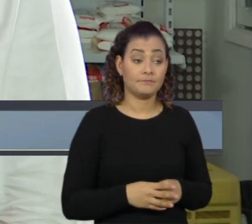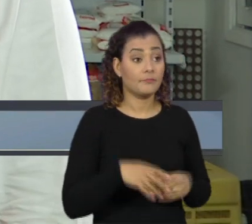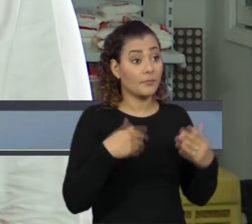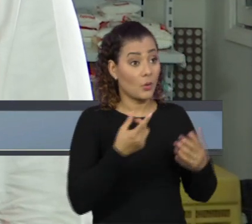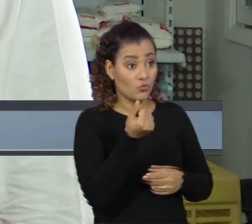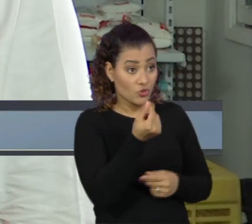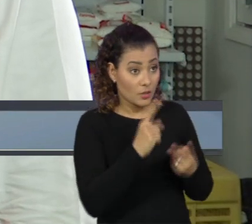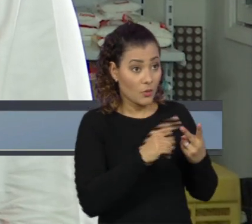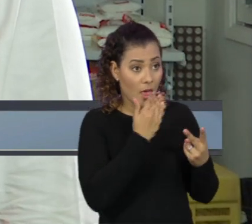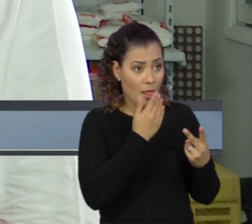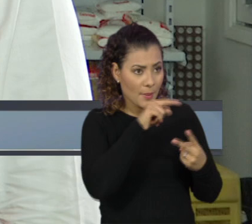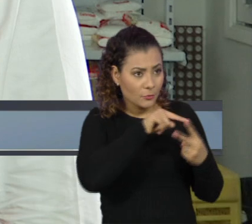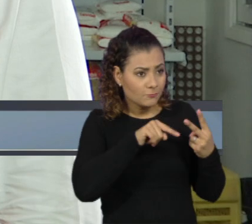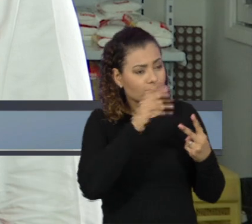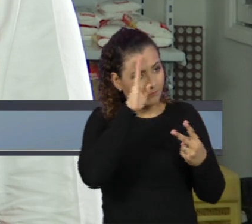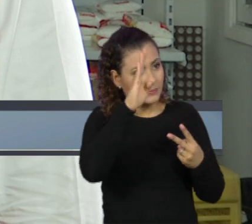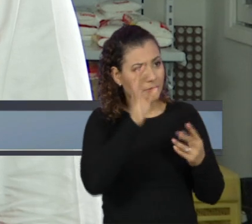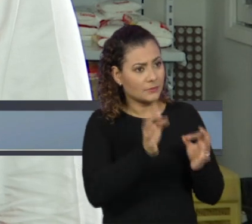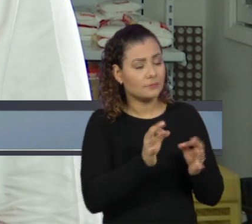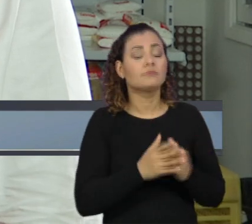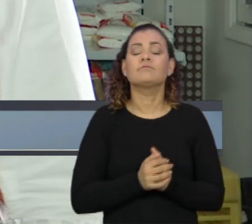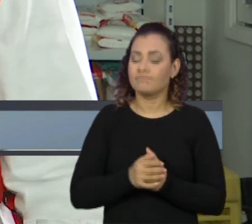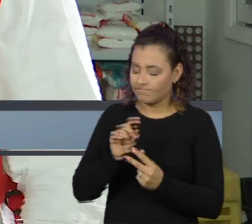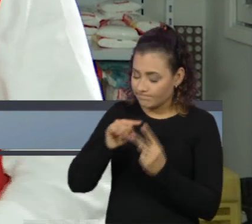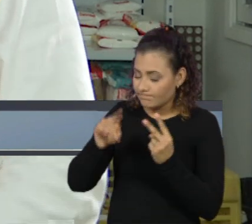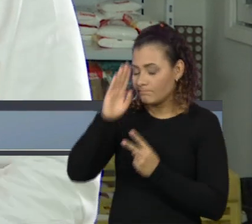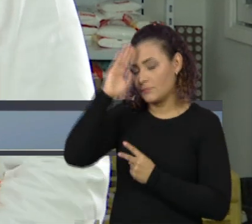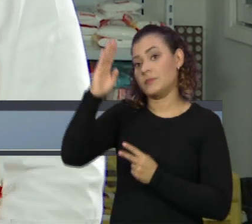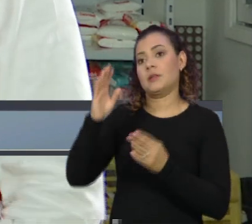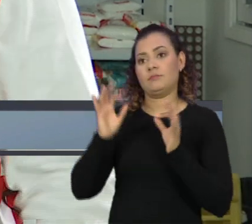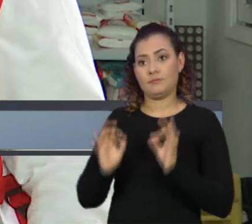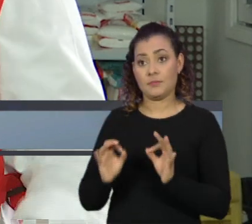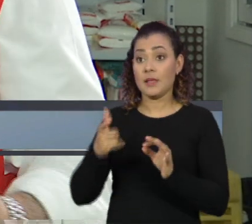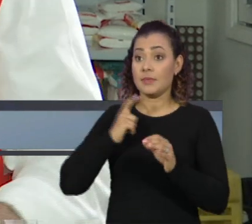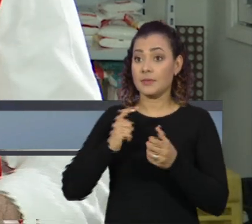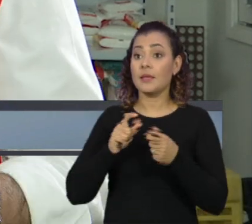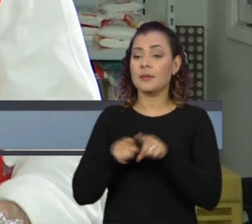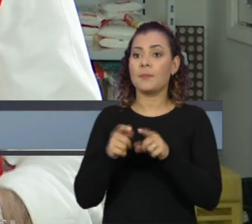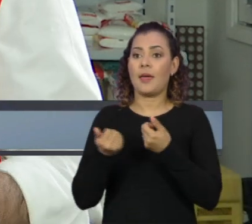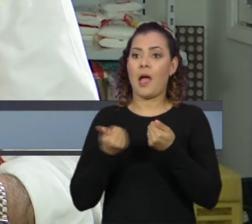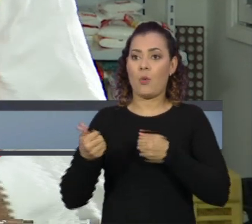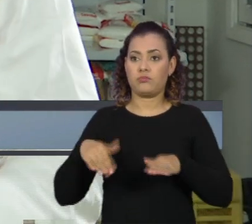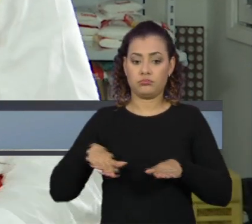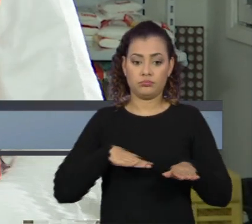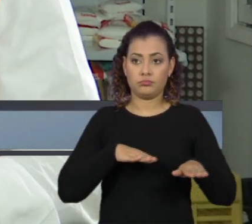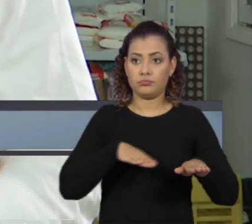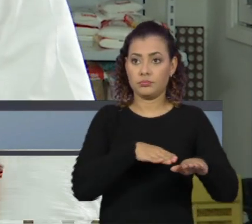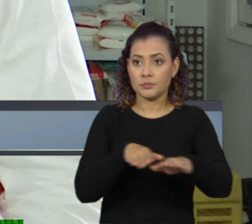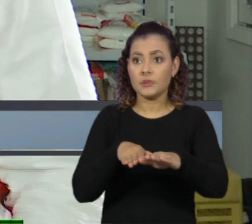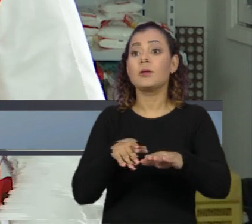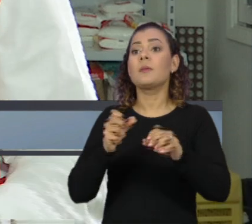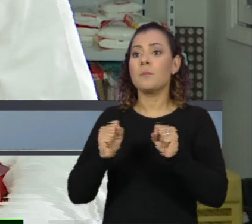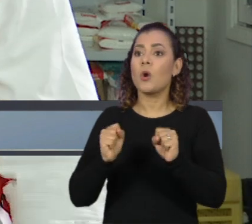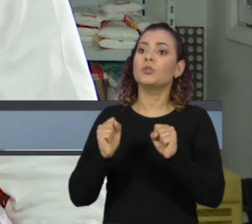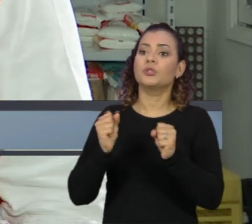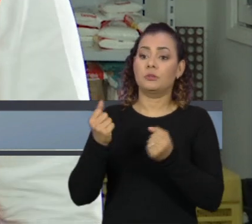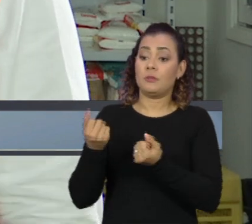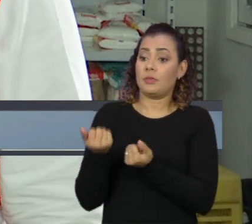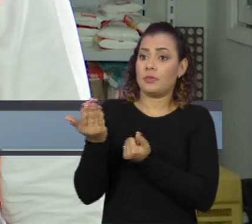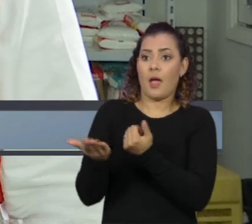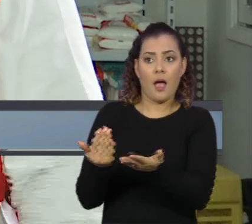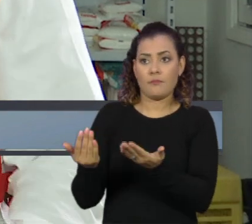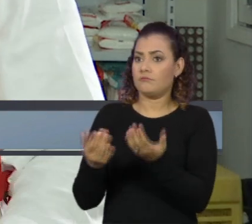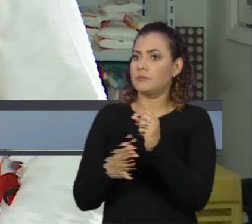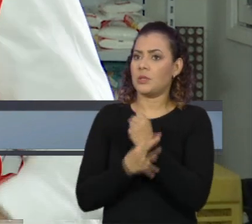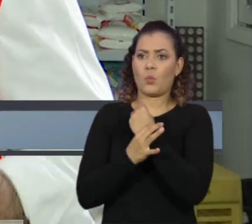dinheiro e alimentos são bem-vindos. Exatamente, nós temos aqui o drive-thru, onde a pessoa física pode chegar e deixar o seu alimento com toda a